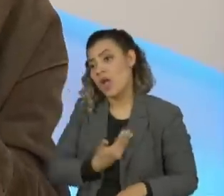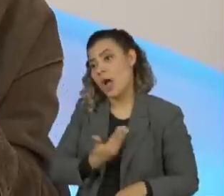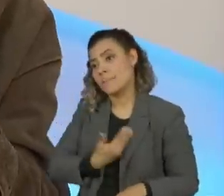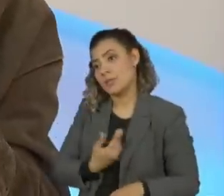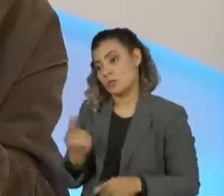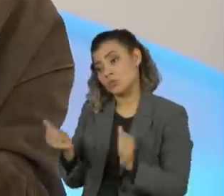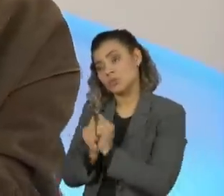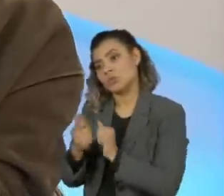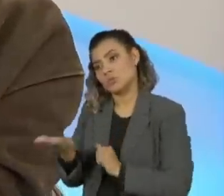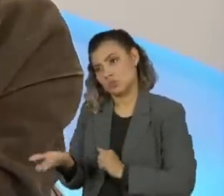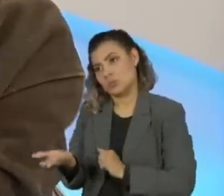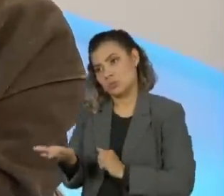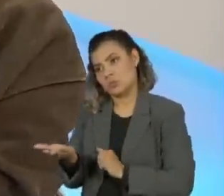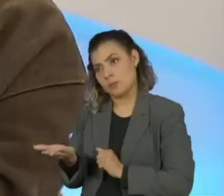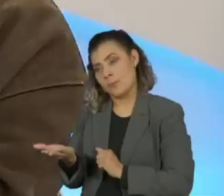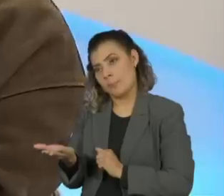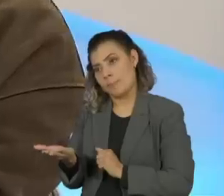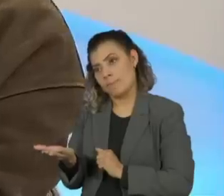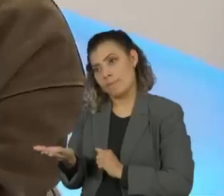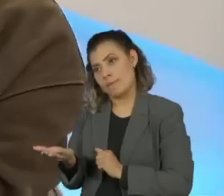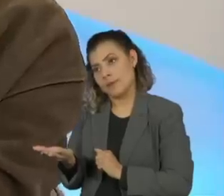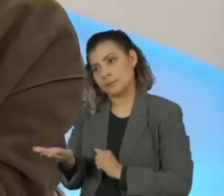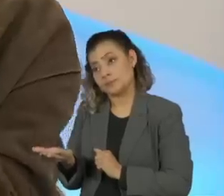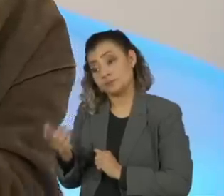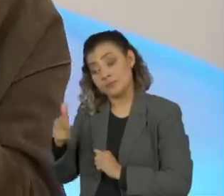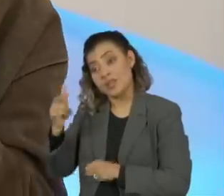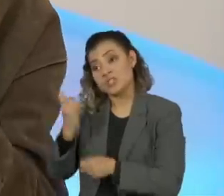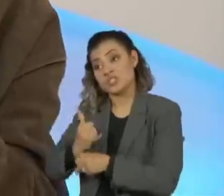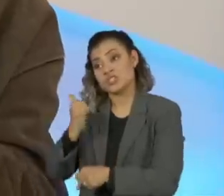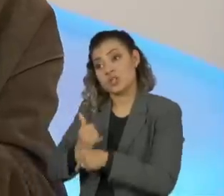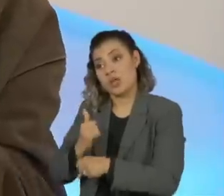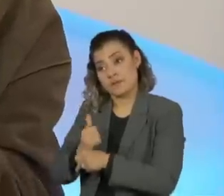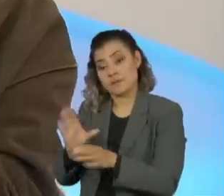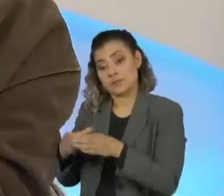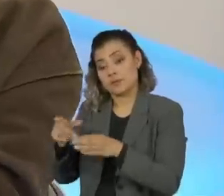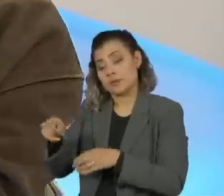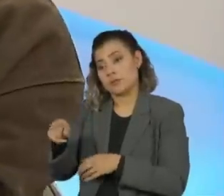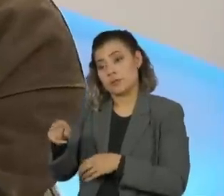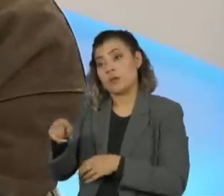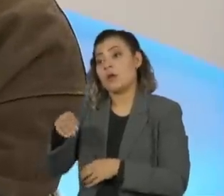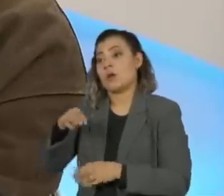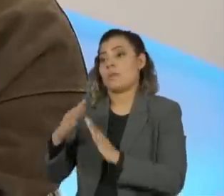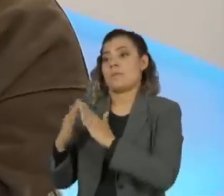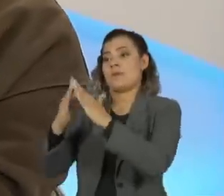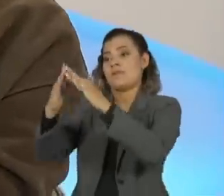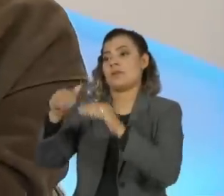que ele era o chefe do Bom Santa Marta.